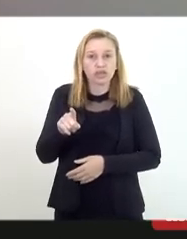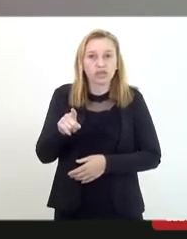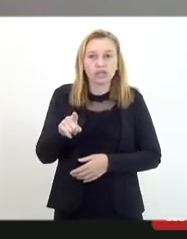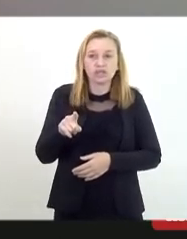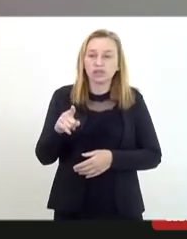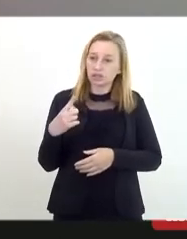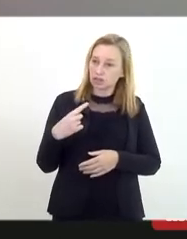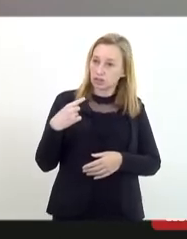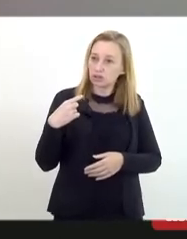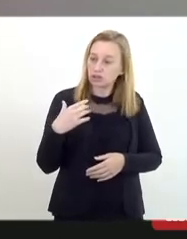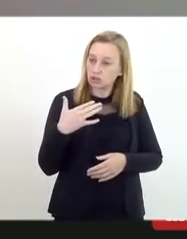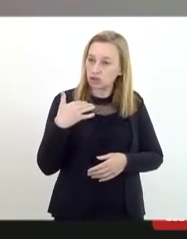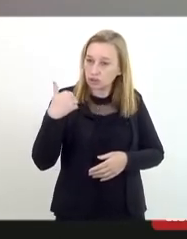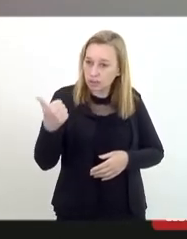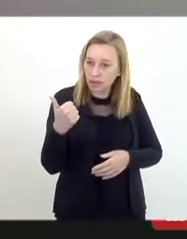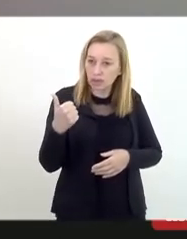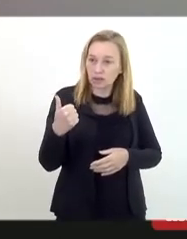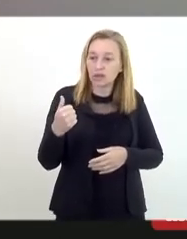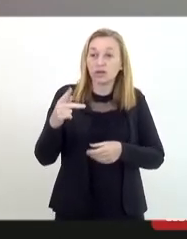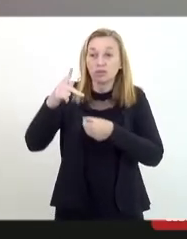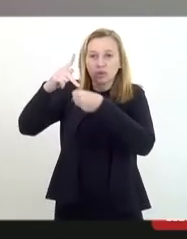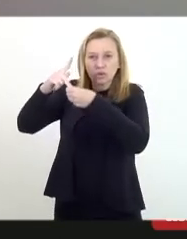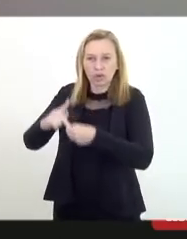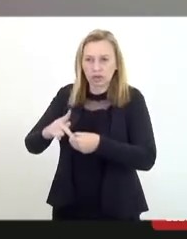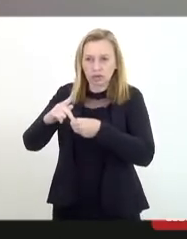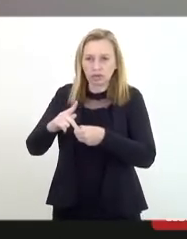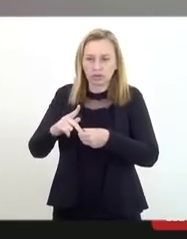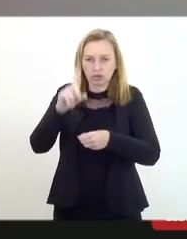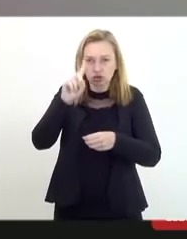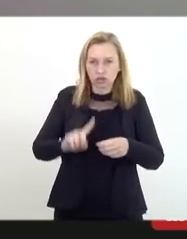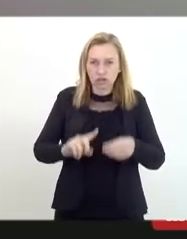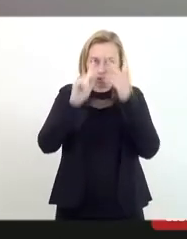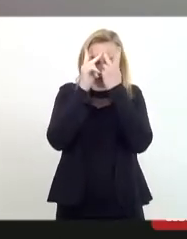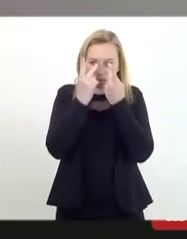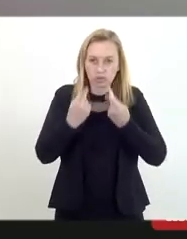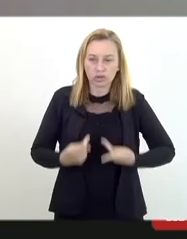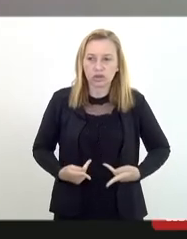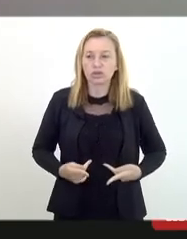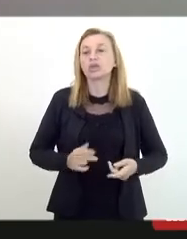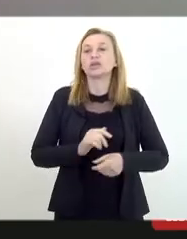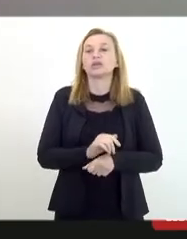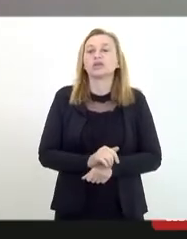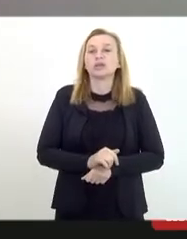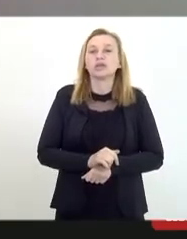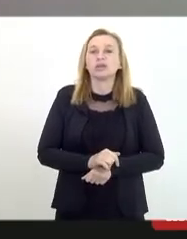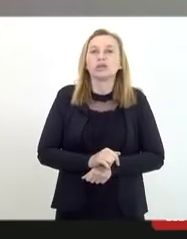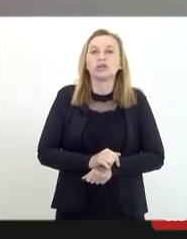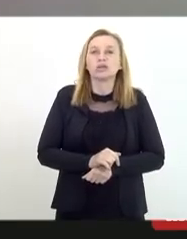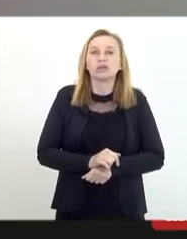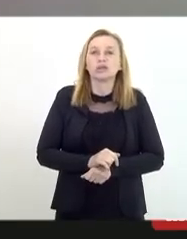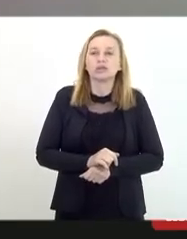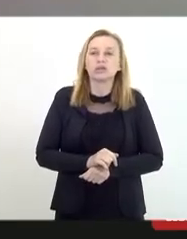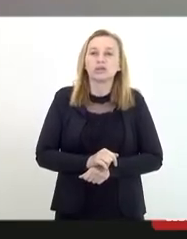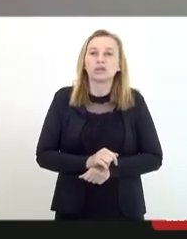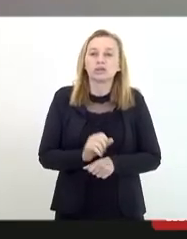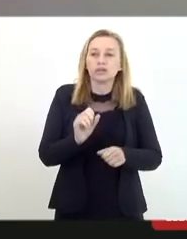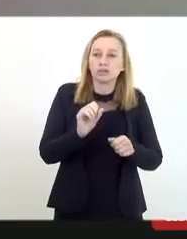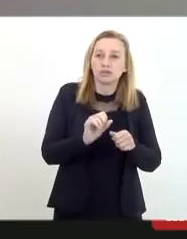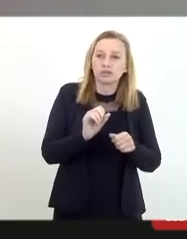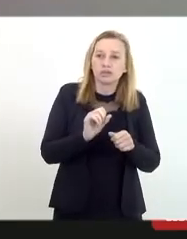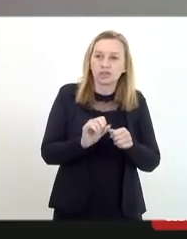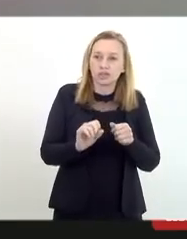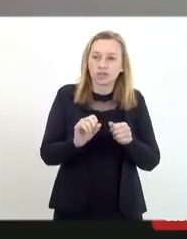designado pela então Procuradora Federal do Direito do Cidadão do MPF, doutora Débora Duprá, para realizar esta